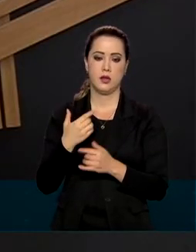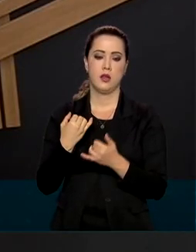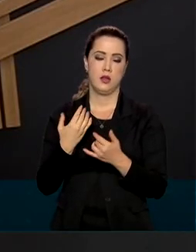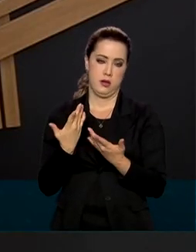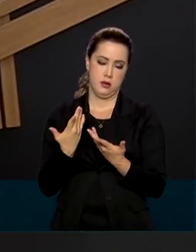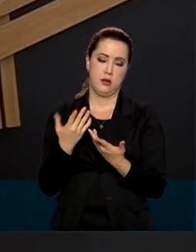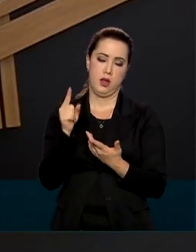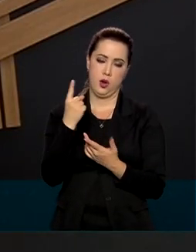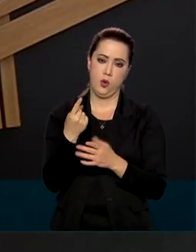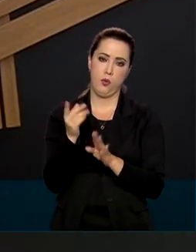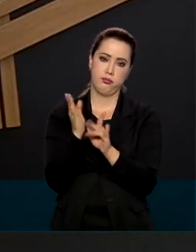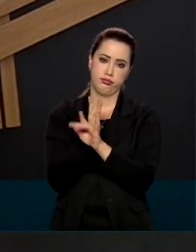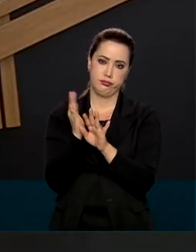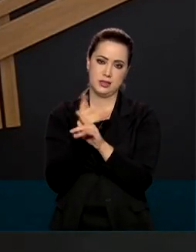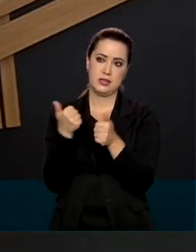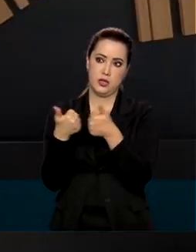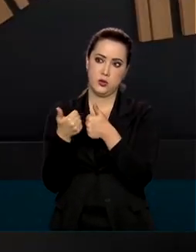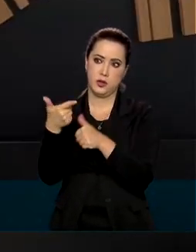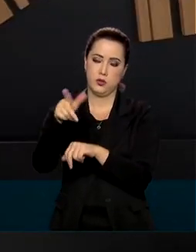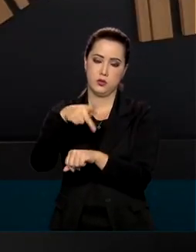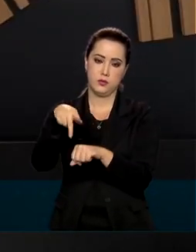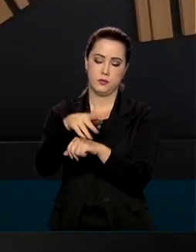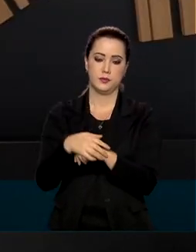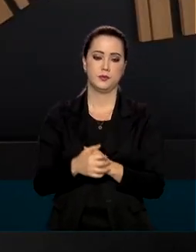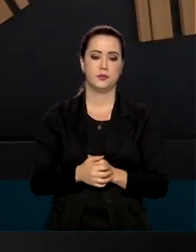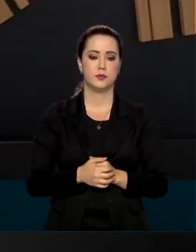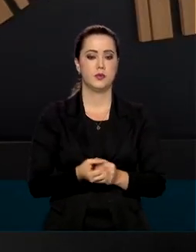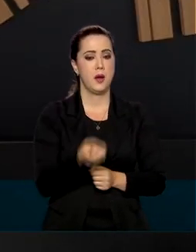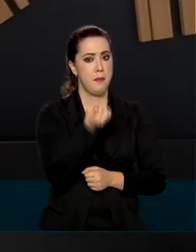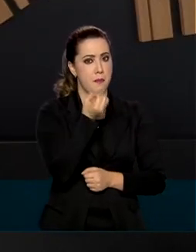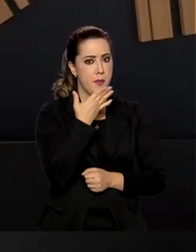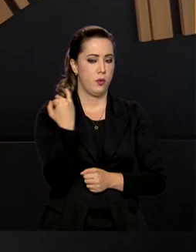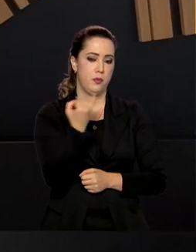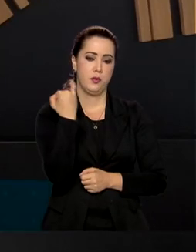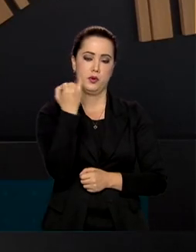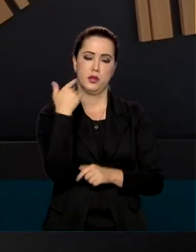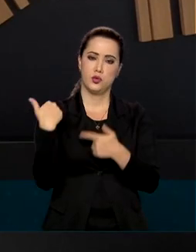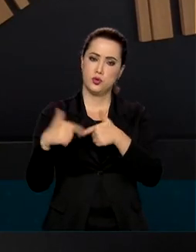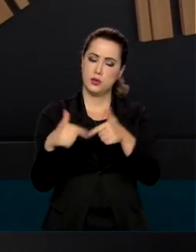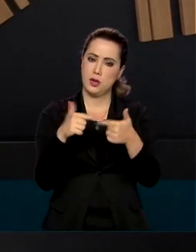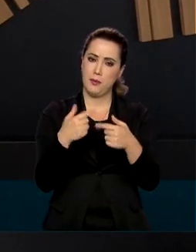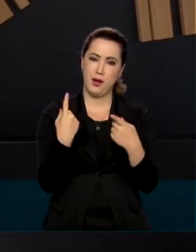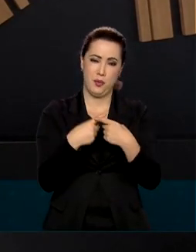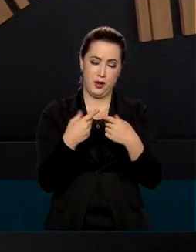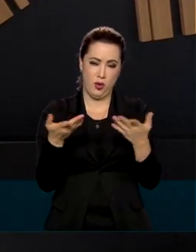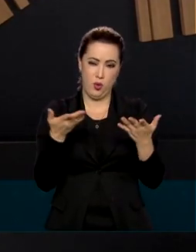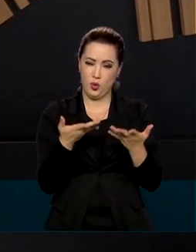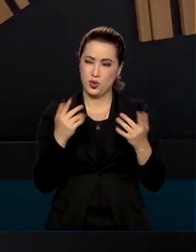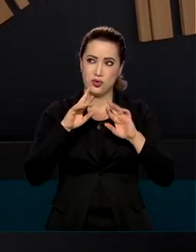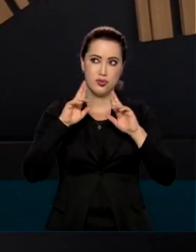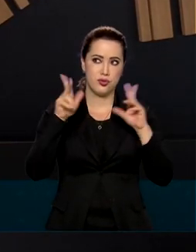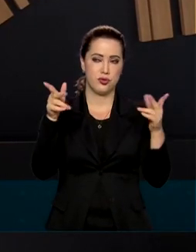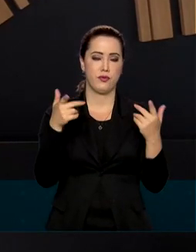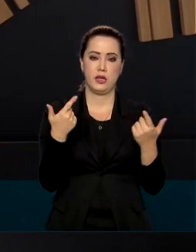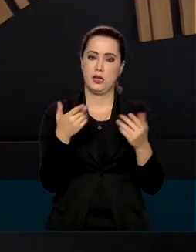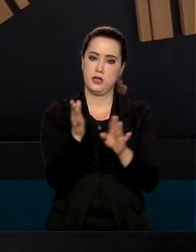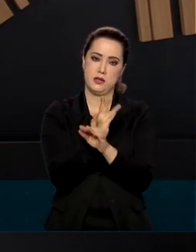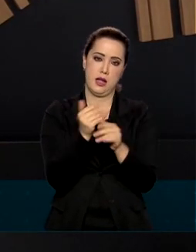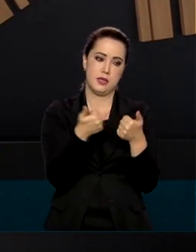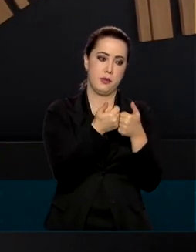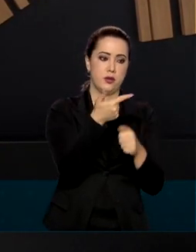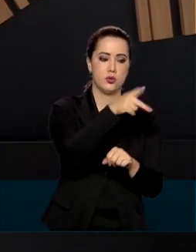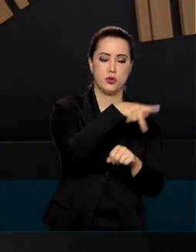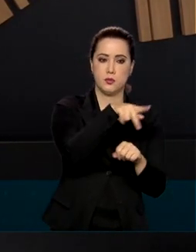Para este empresário, o programa veio em boa hora. Fazer os ajustes desta balança tão desigual para as cidades de fronteira que abarcam